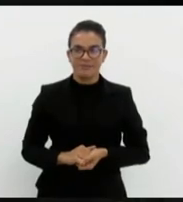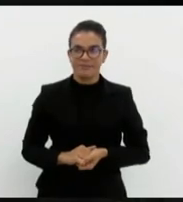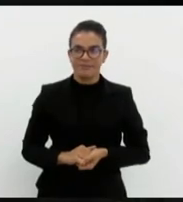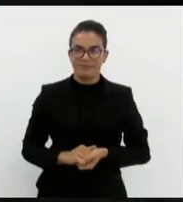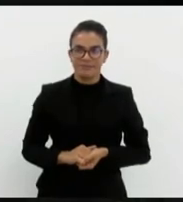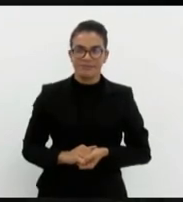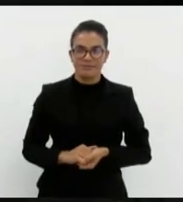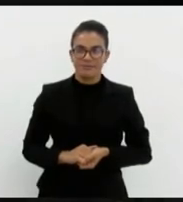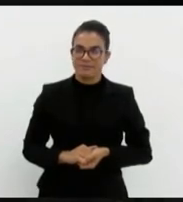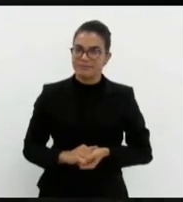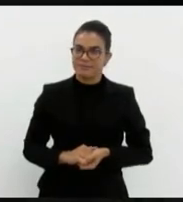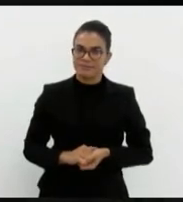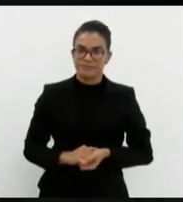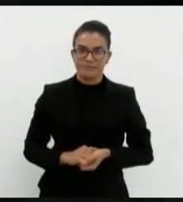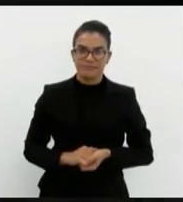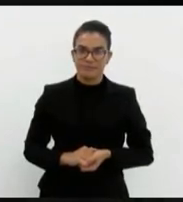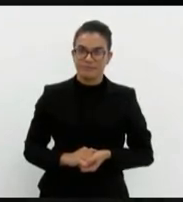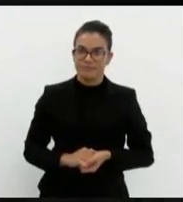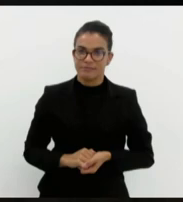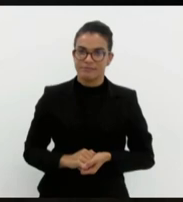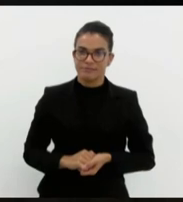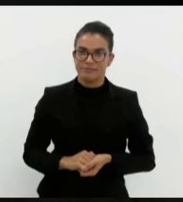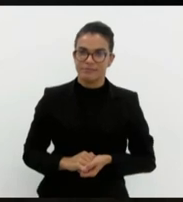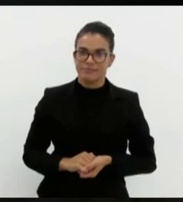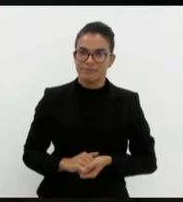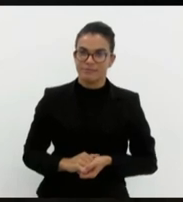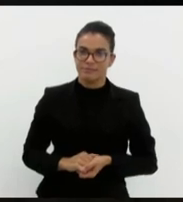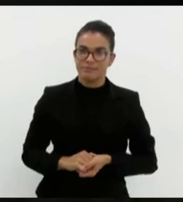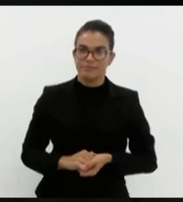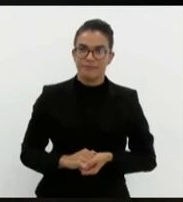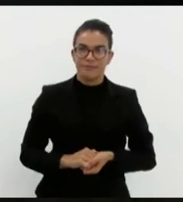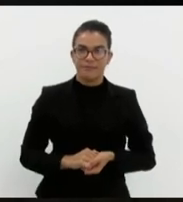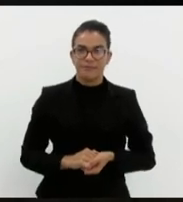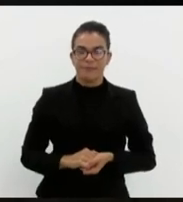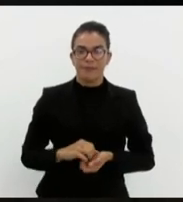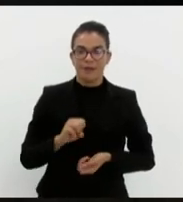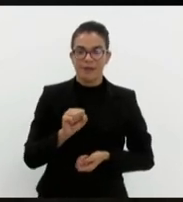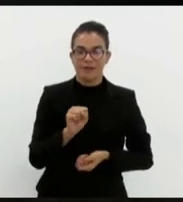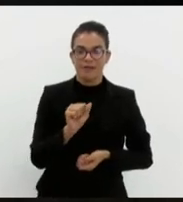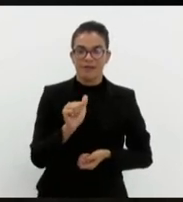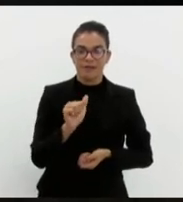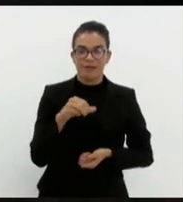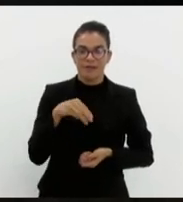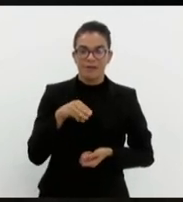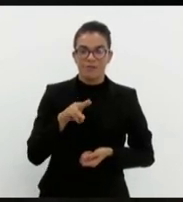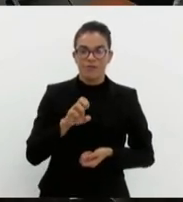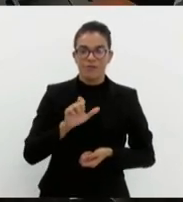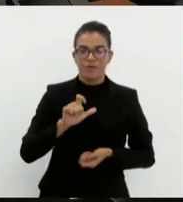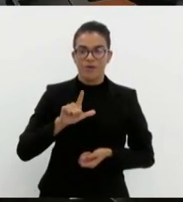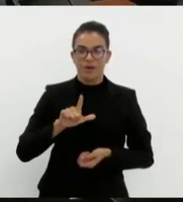Próximo orador escrito é o nome do deputado Samuel Malafaia, que dispõe de 10 minutos.